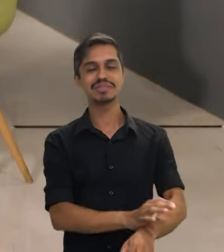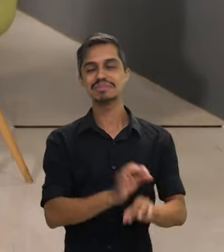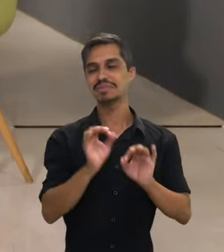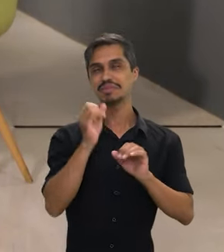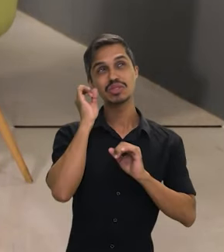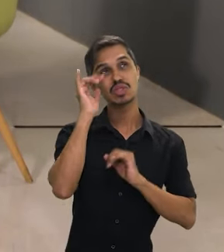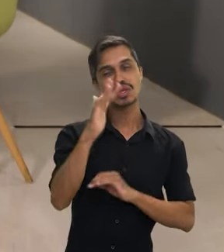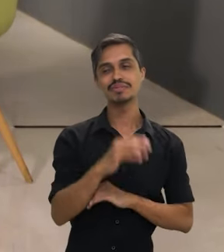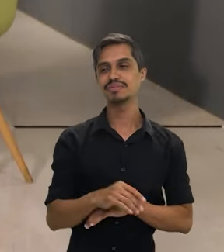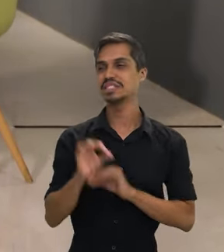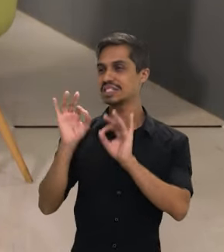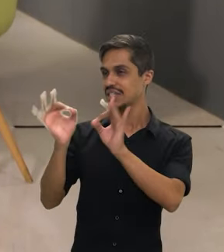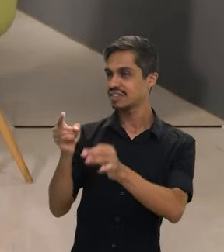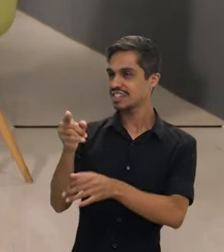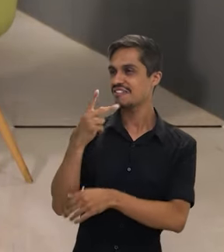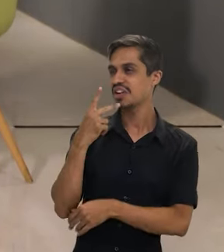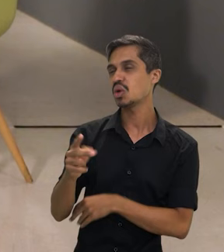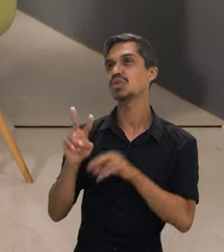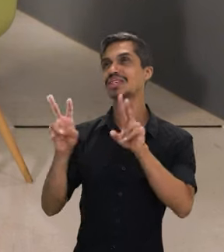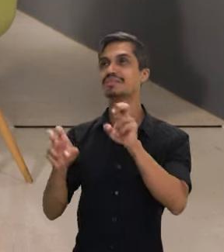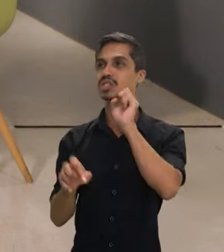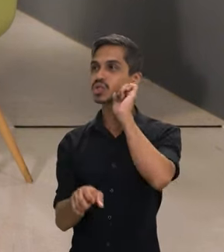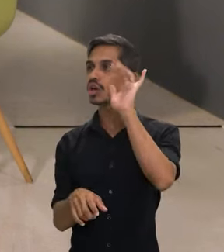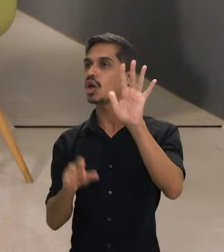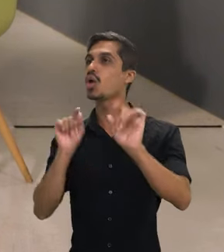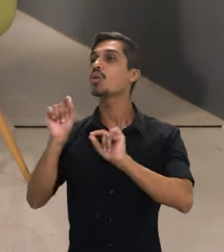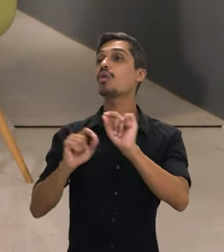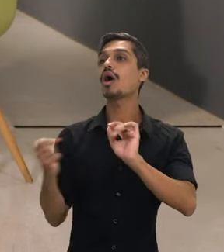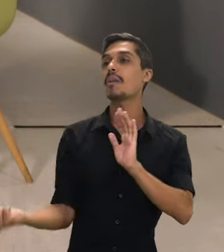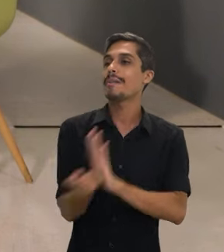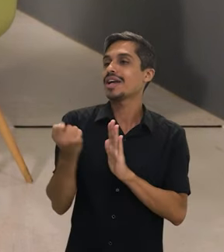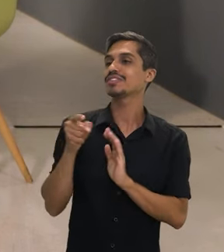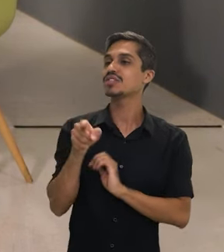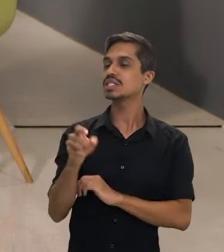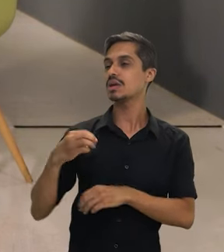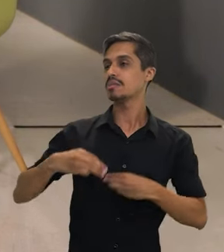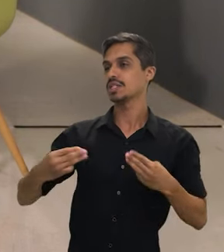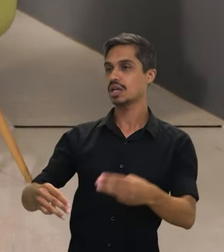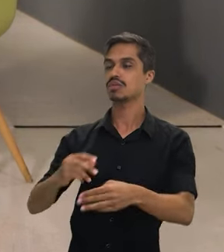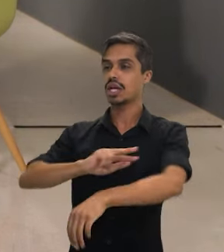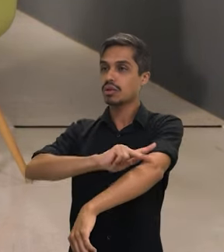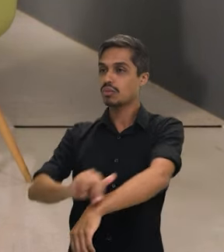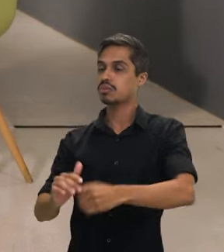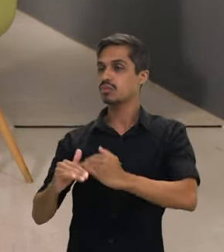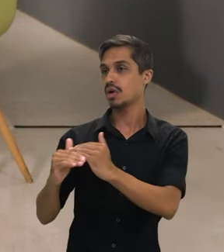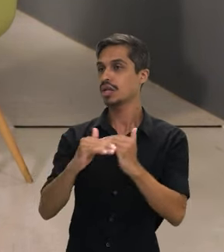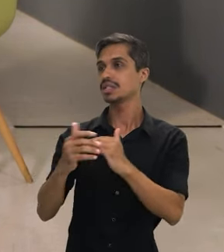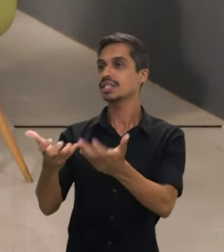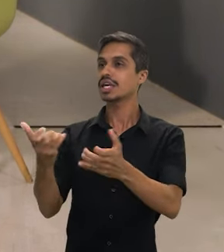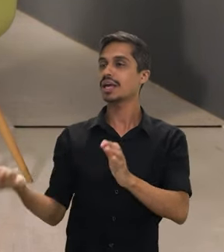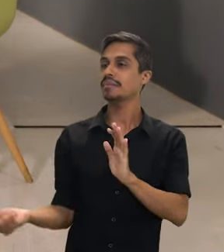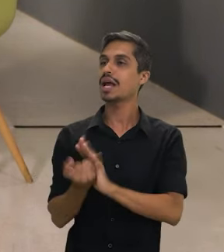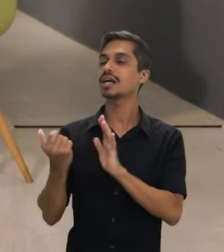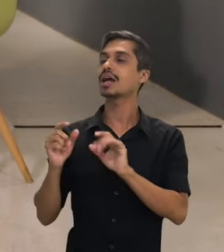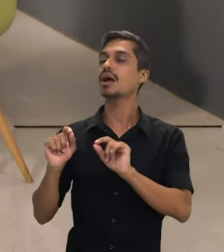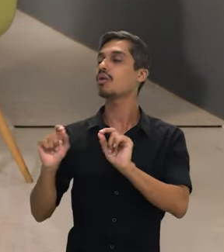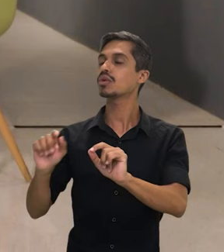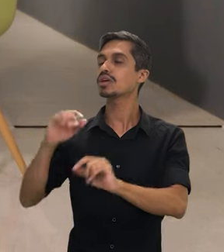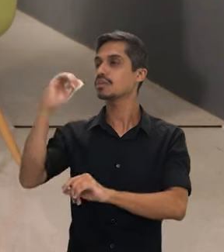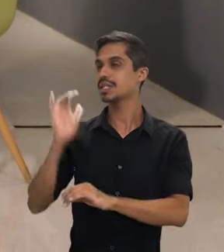certo. Para finalizar, então, já que a senhora falou de sonho, qual é a marca que o Ministério da Igualdade Racial quer deixar no Brasil?